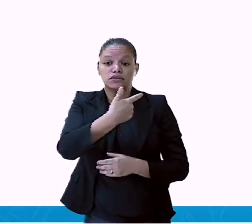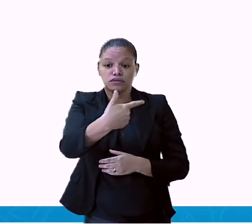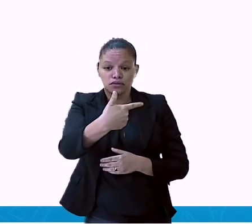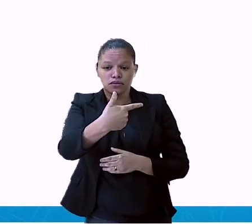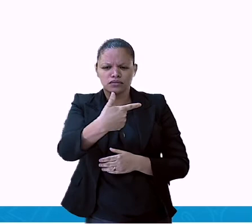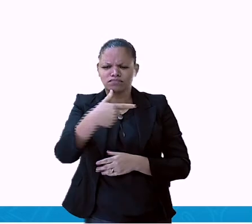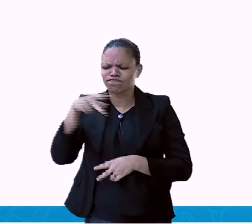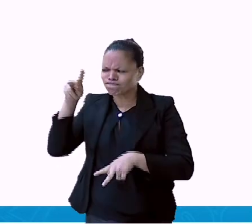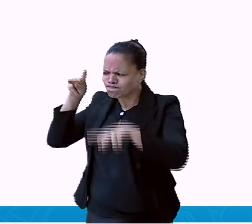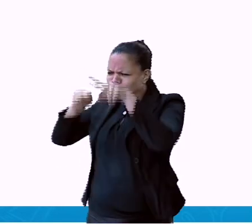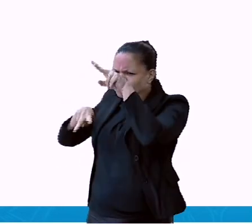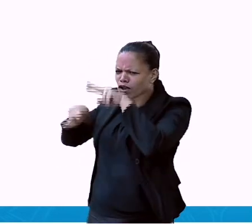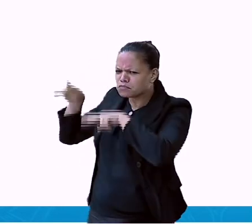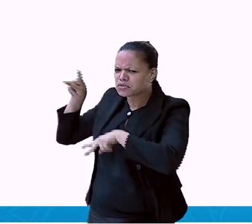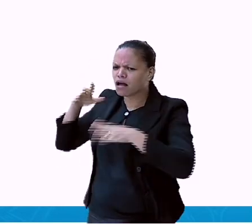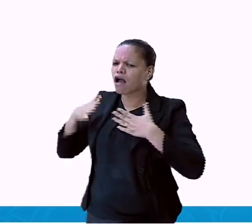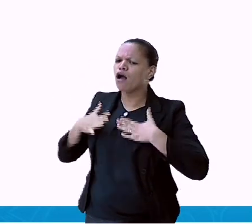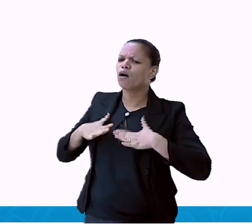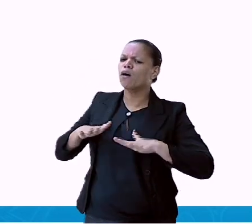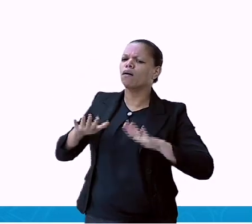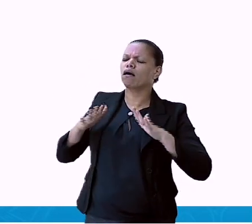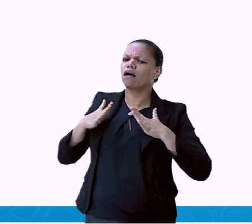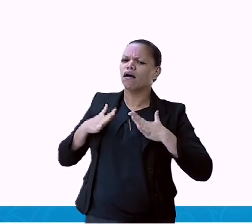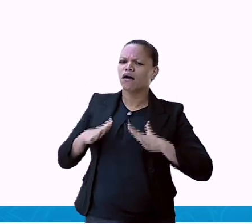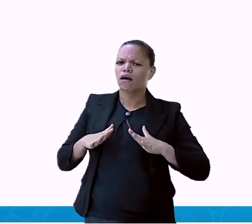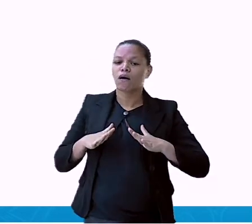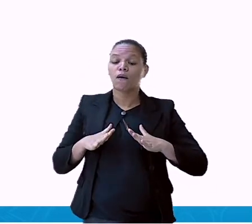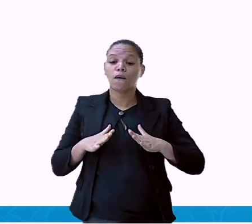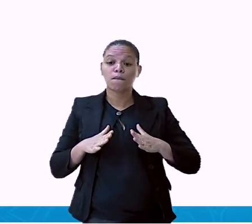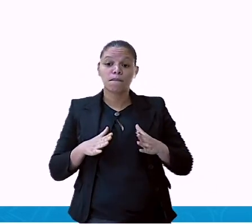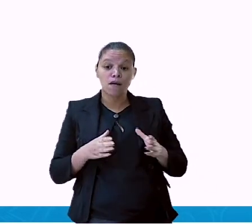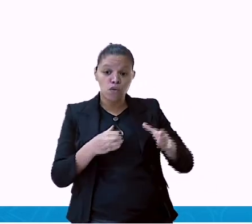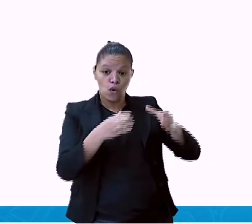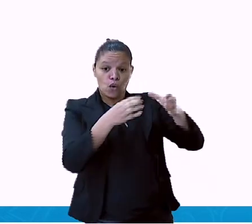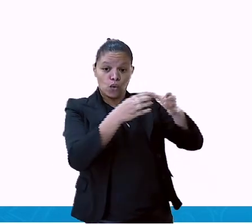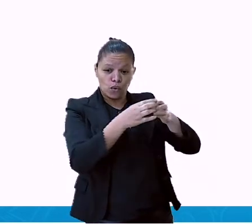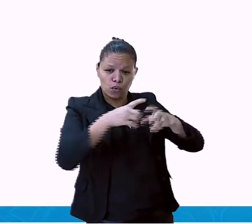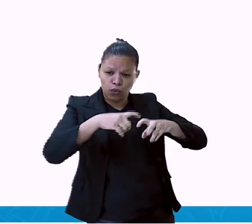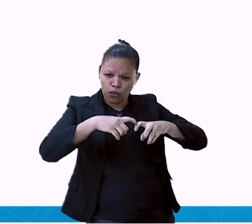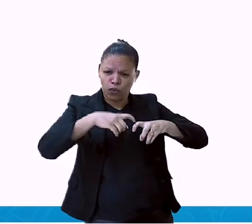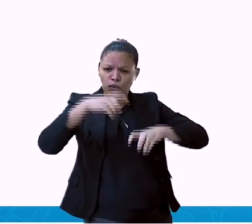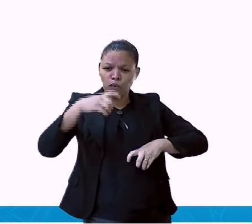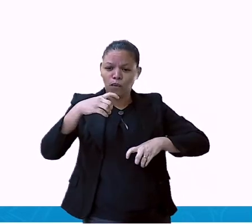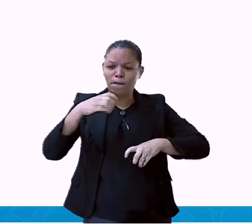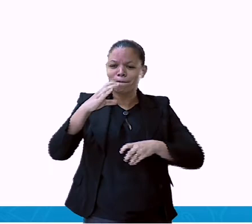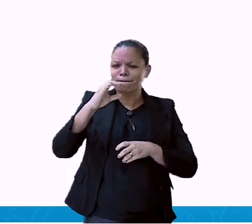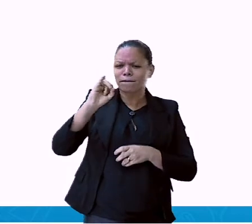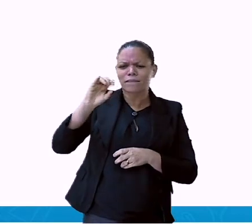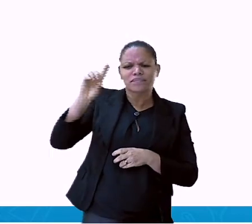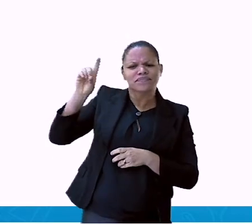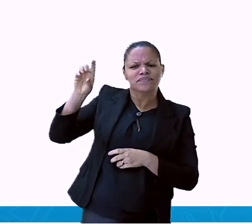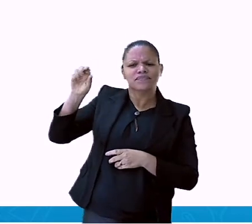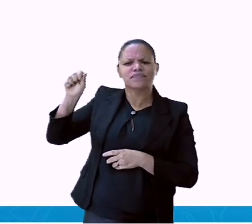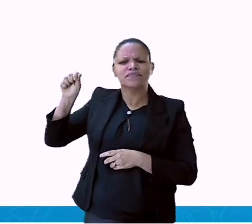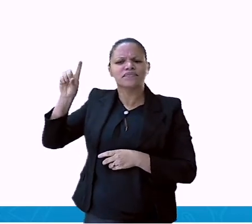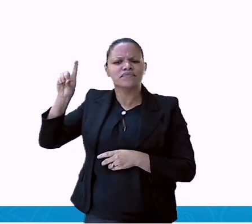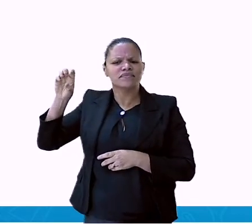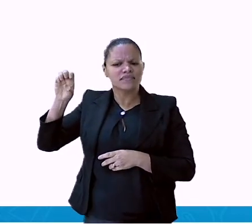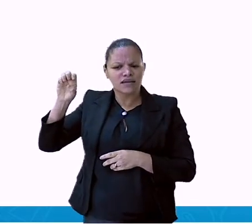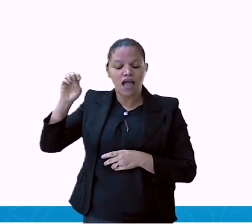Vamos ler com muita calma. No Centro Médico Cidade Alegre, é feito um controle